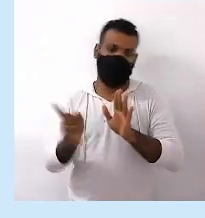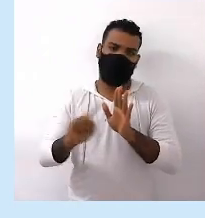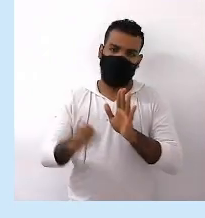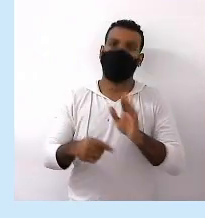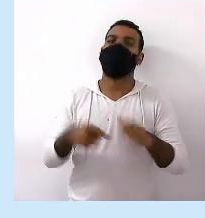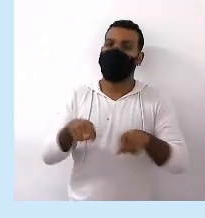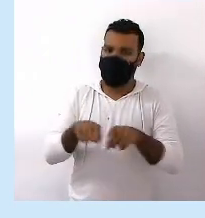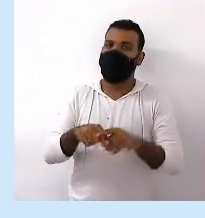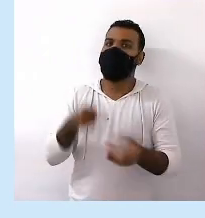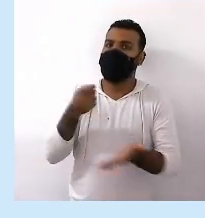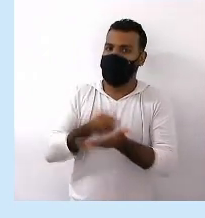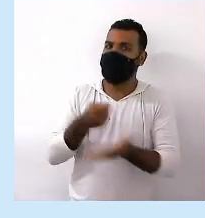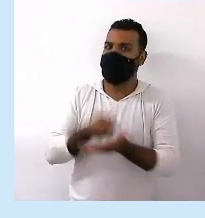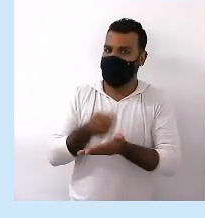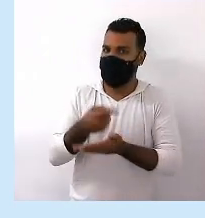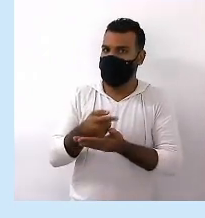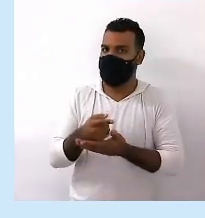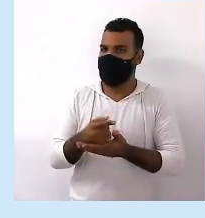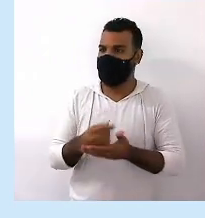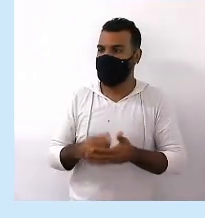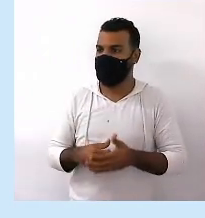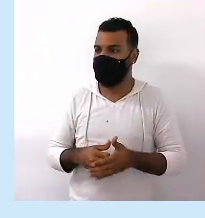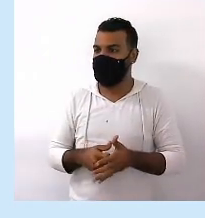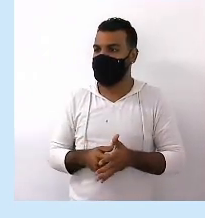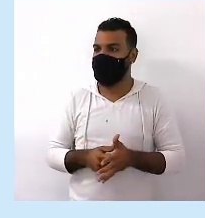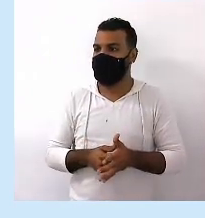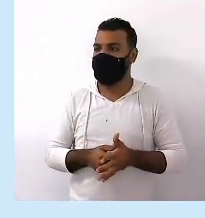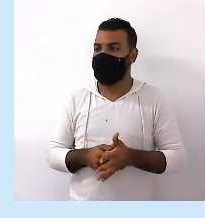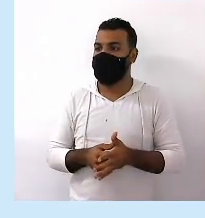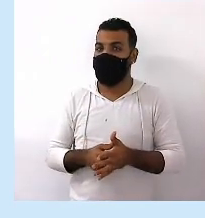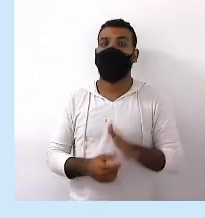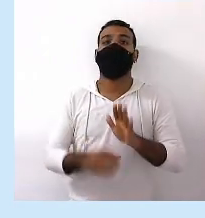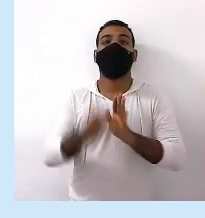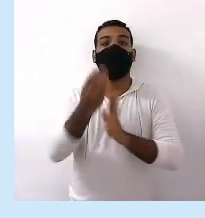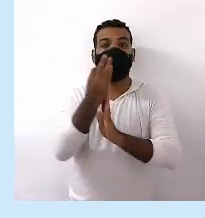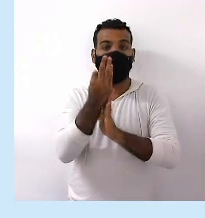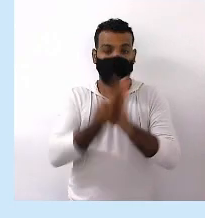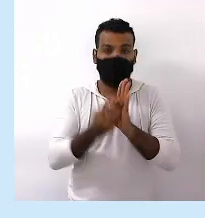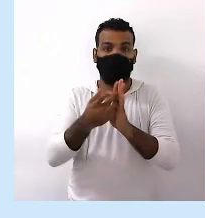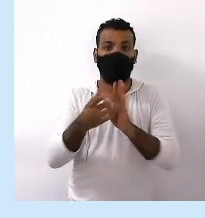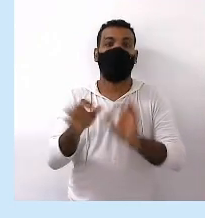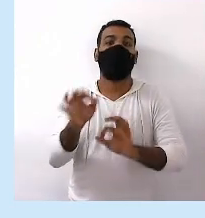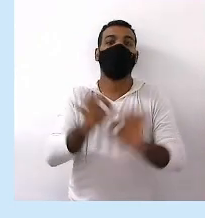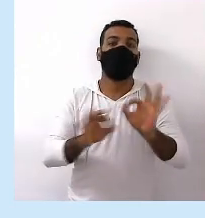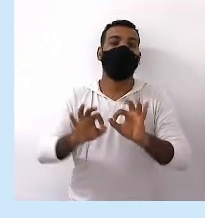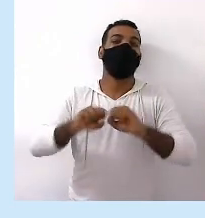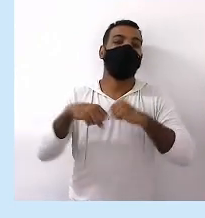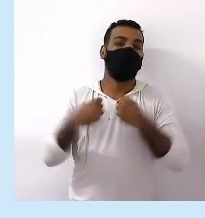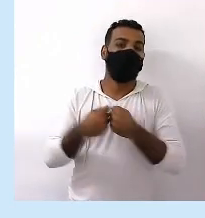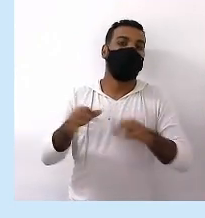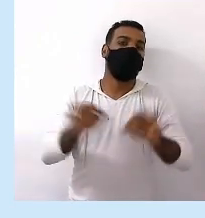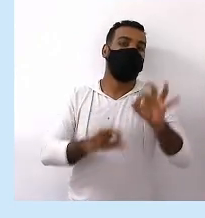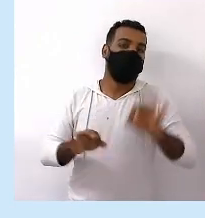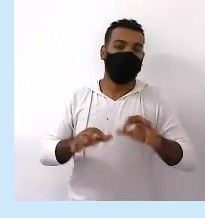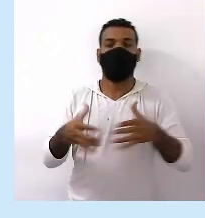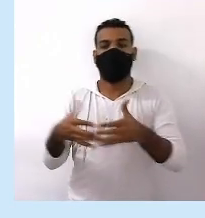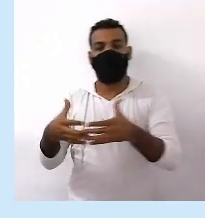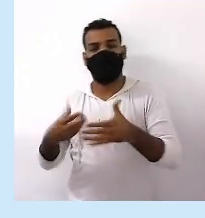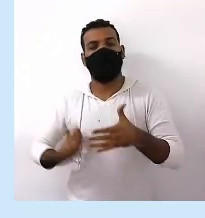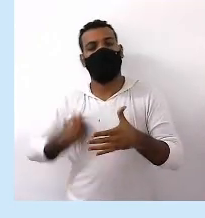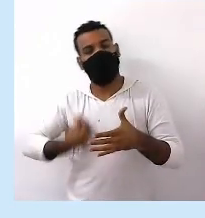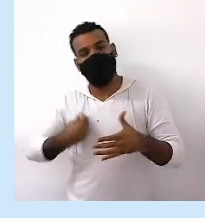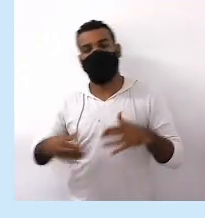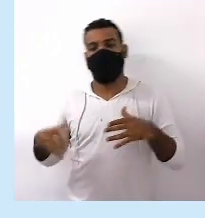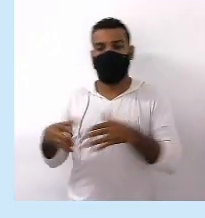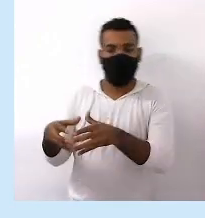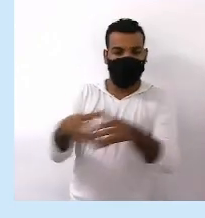Deveres Do cidadão São textos Que geram Uma organização Social Já vimos vários Exemplos E a